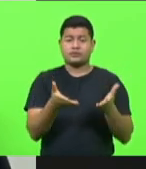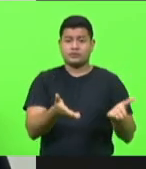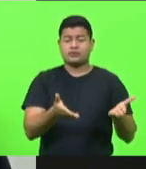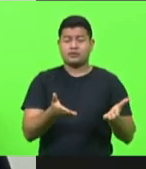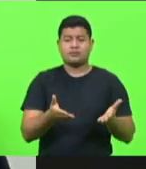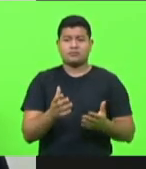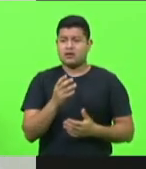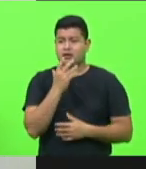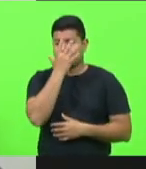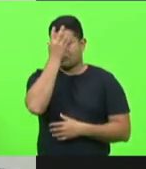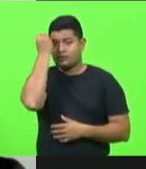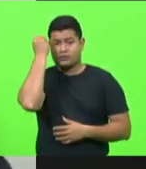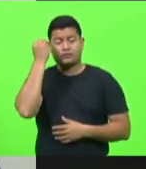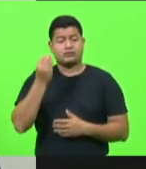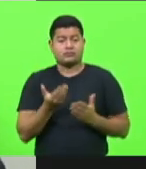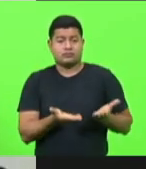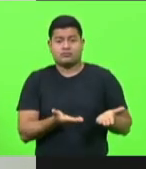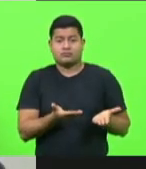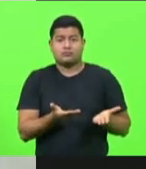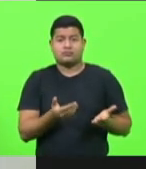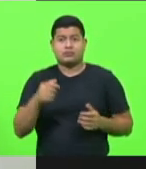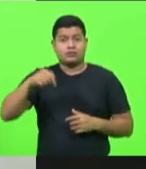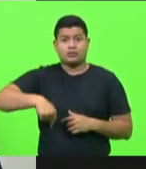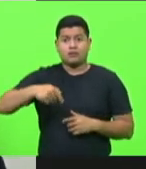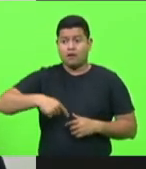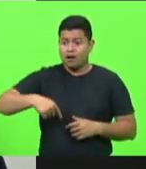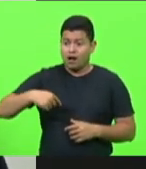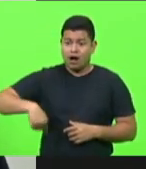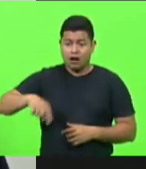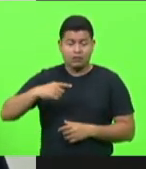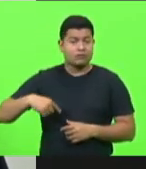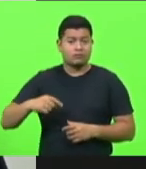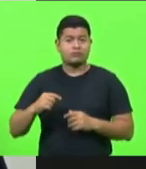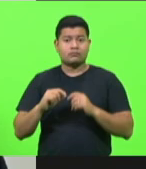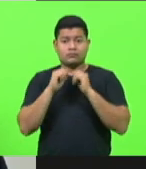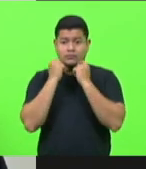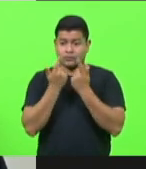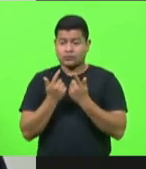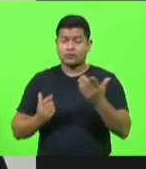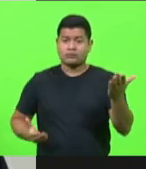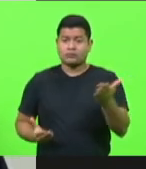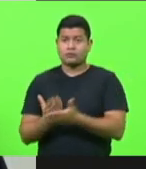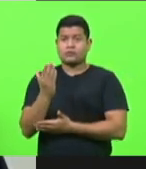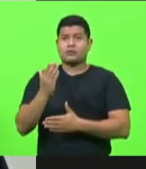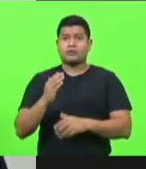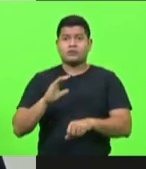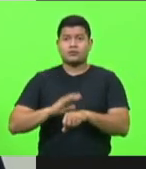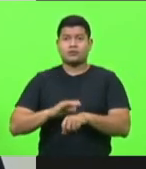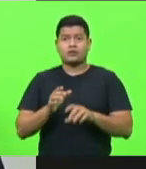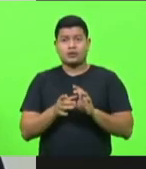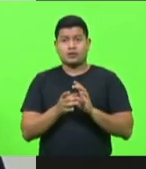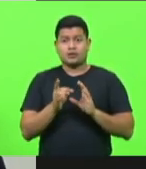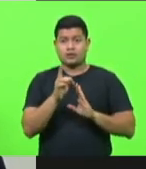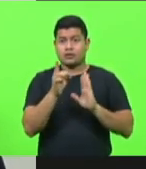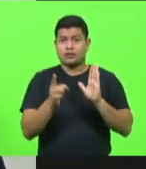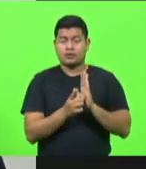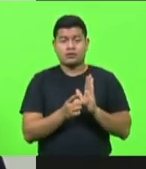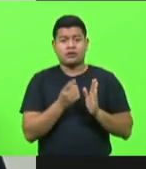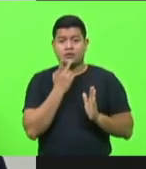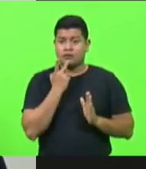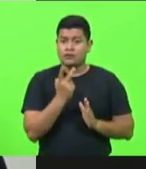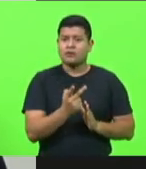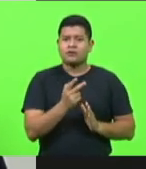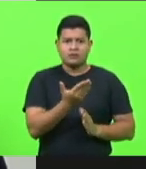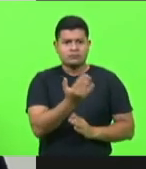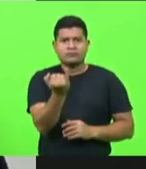também, deputado, nós aprovamos nesta casa um projeto de lei de minha autoria declarando as igrejas como essenciais. Então,